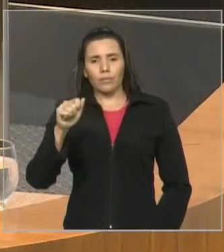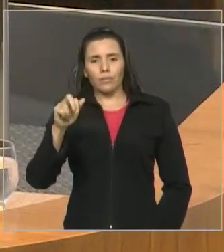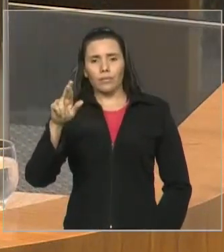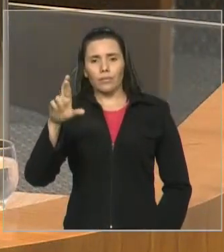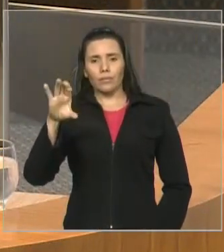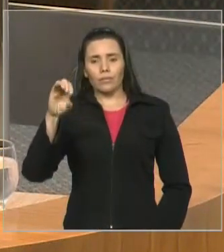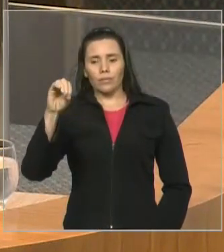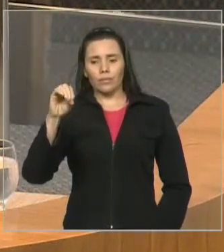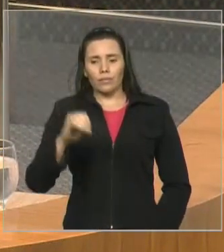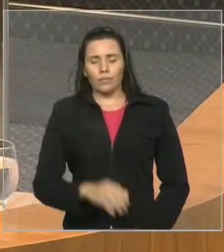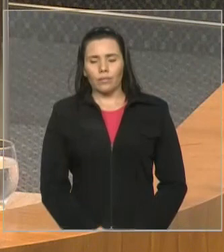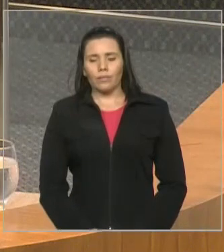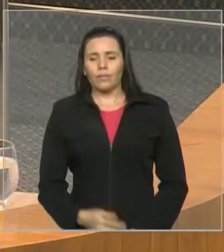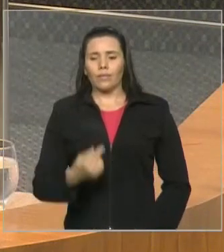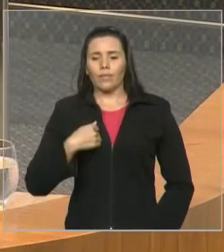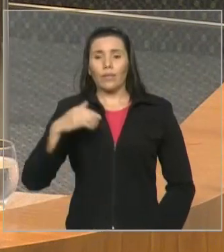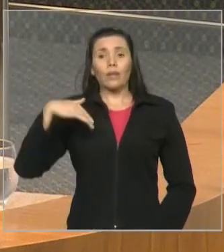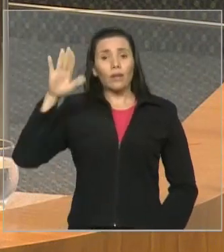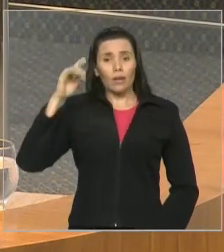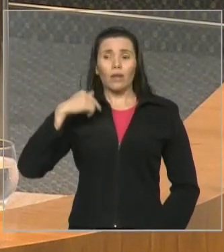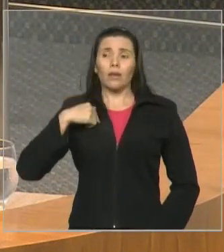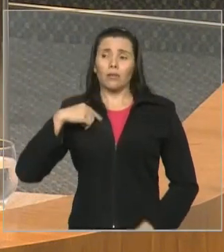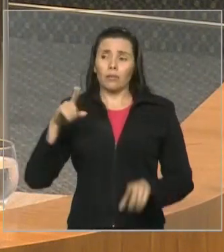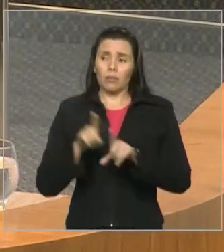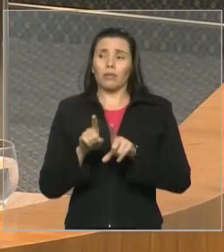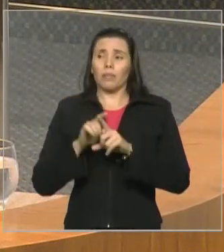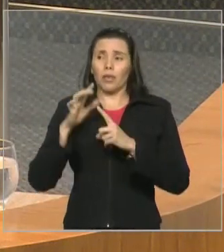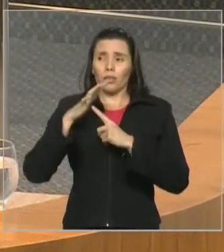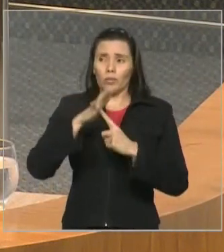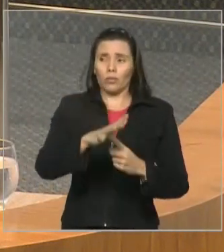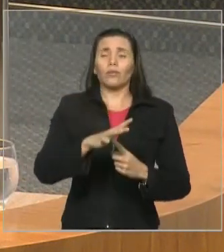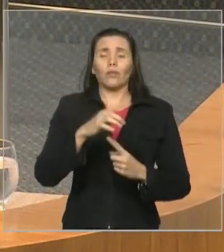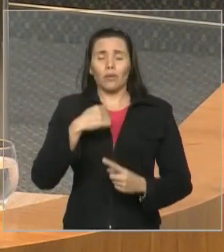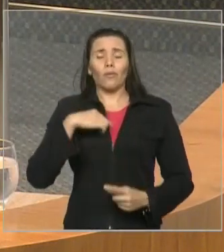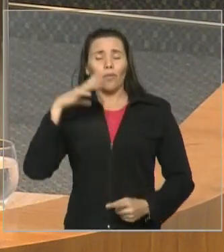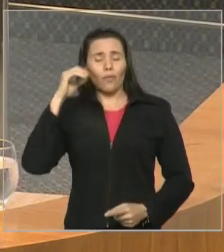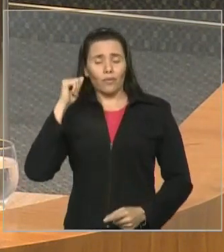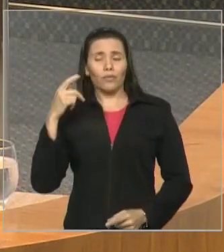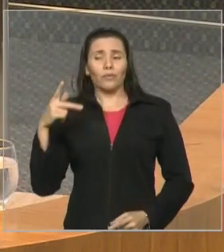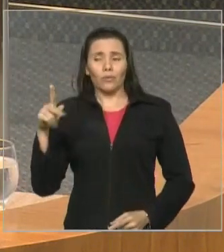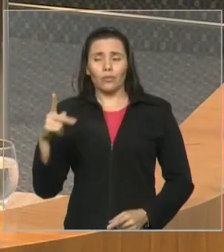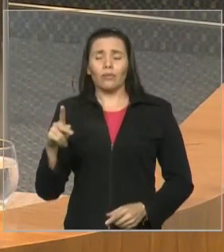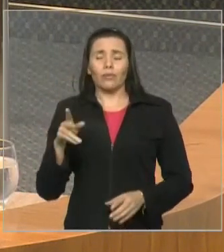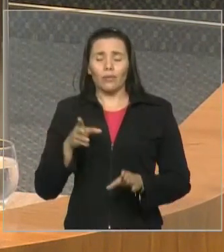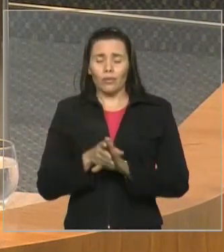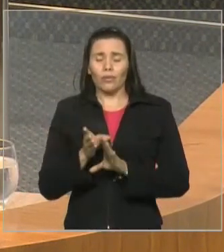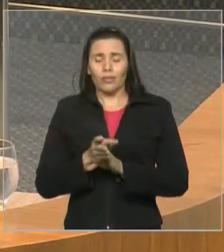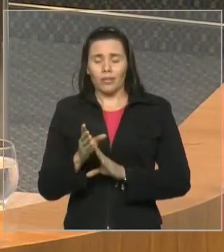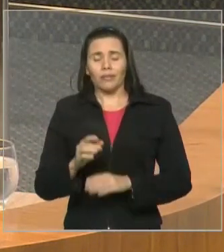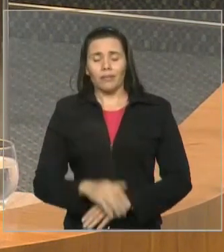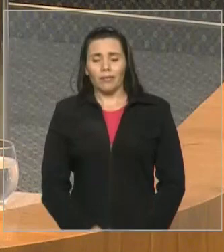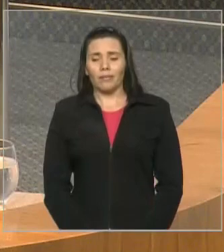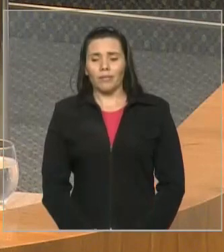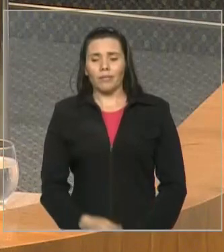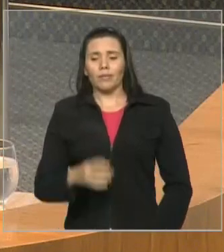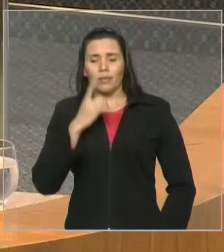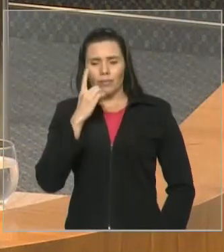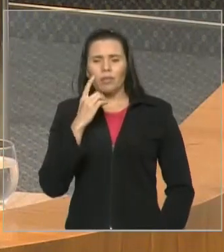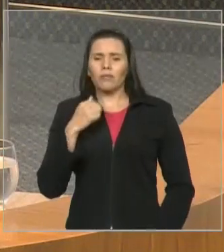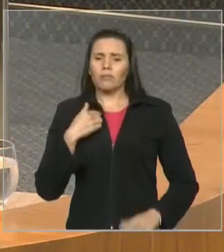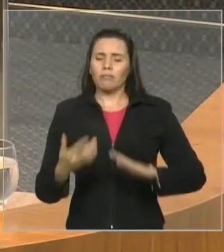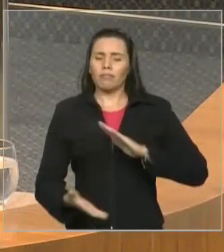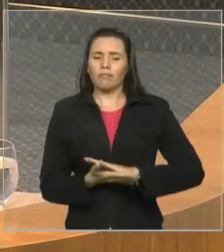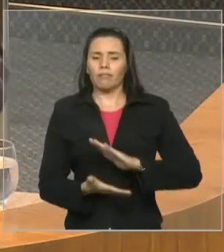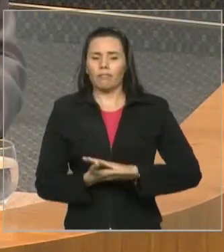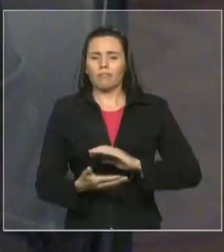Eu estava no voo. Estava no voo, é verdade. Quando você falou. Deputado Marcelo, queria lhe parabenizar